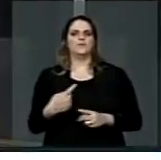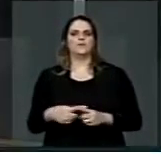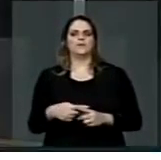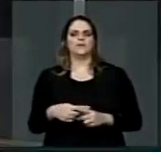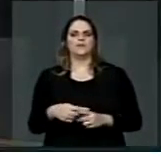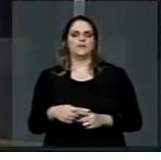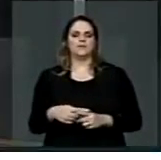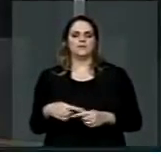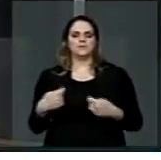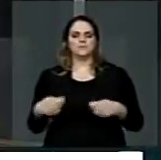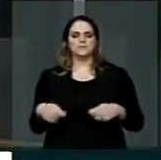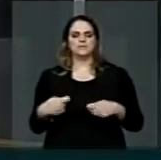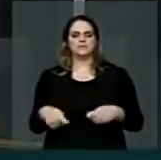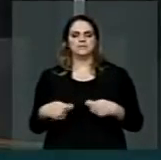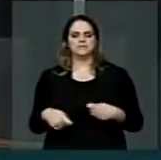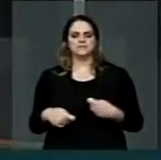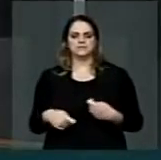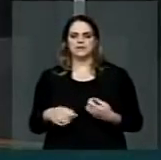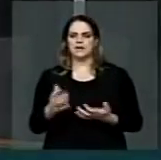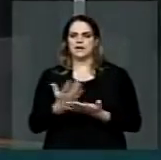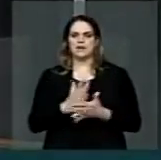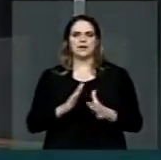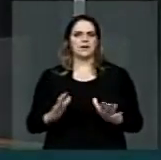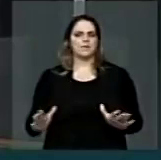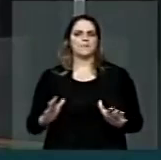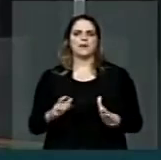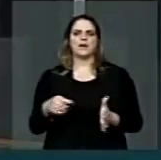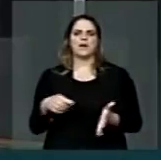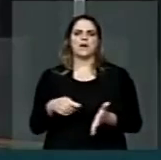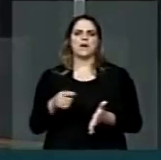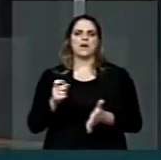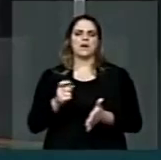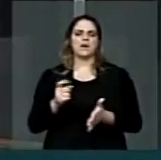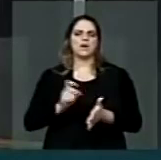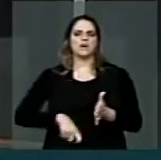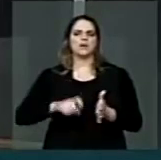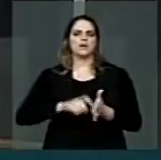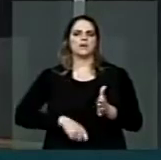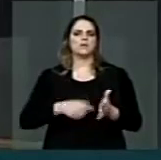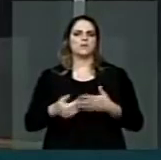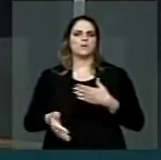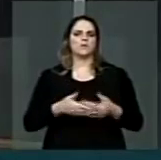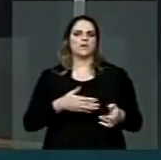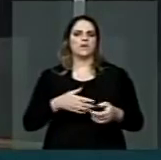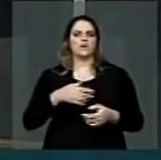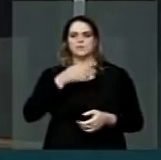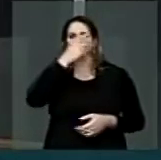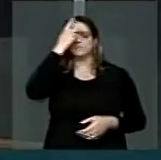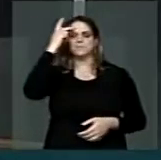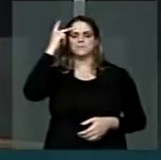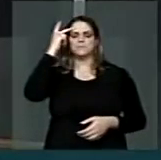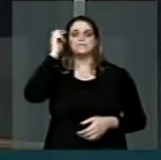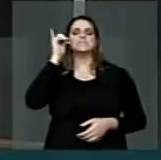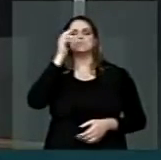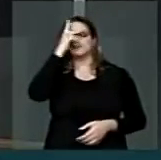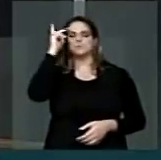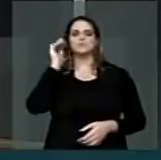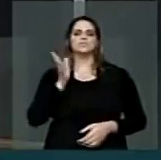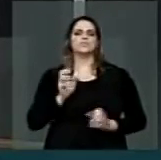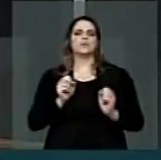fim da cobrança de qualquer tipo de previdência para os aposentados brasileiros. Então a PEC